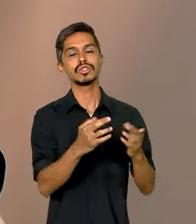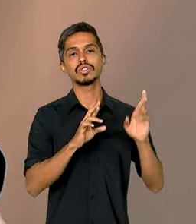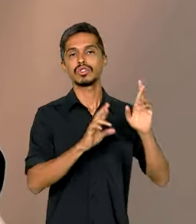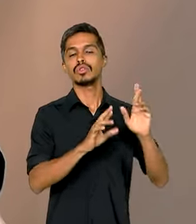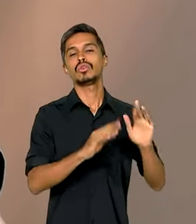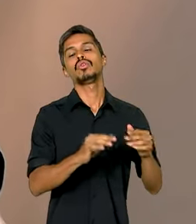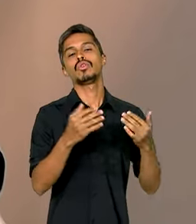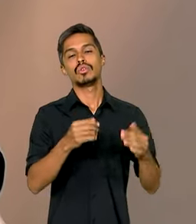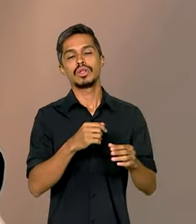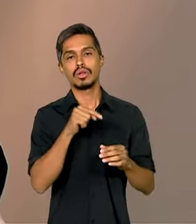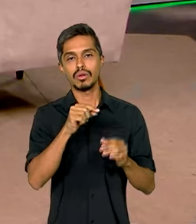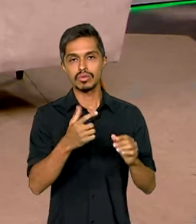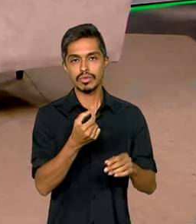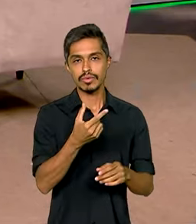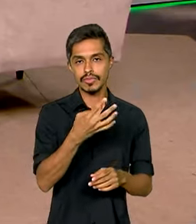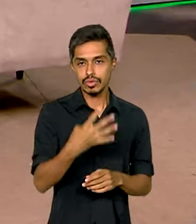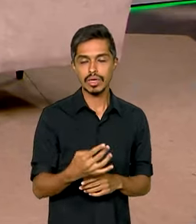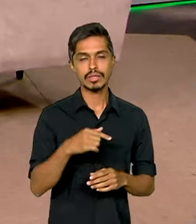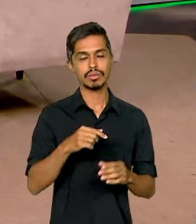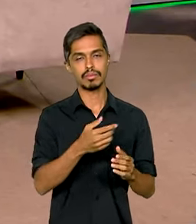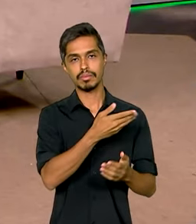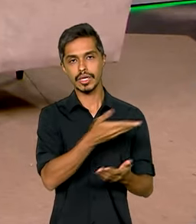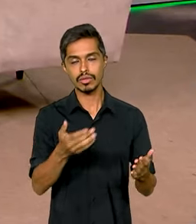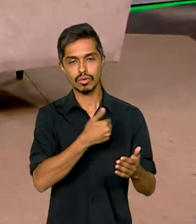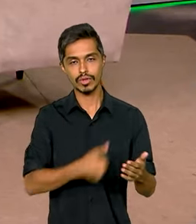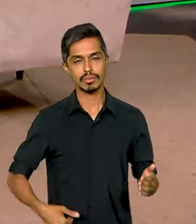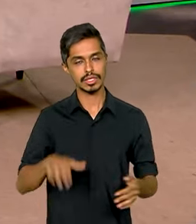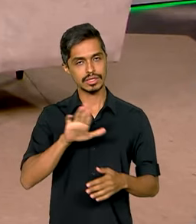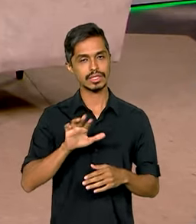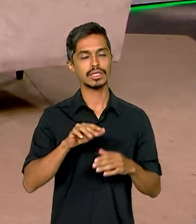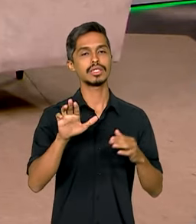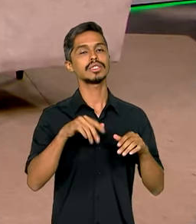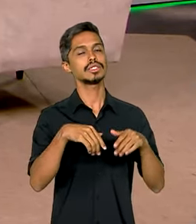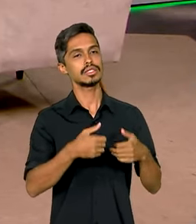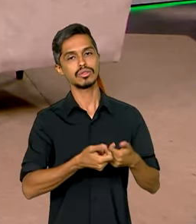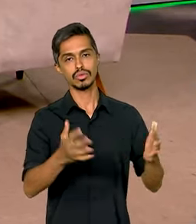para o governo do presidente Lula, para a nossa gestão e para todas as famílias brasileiras. Se assim assim seja.